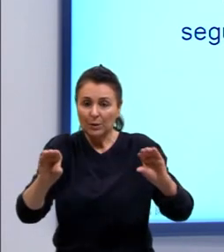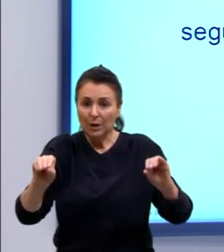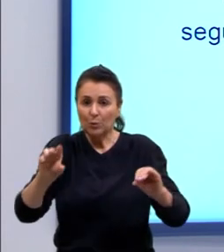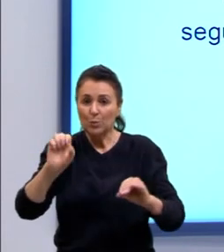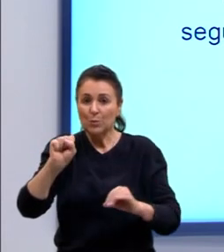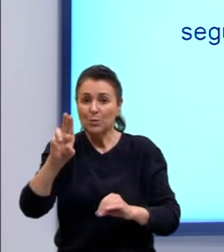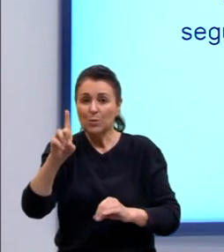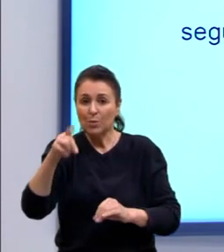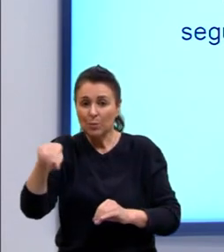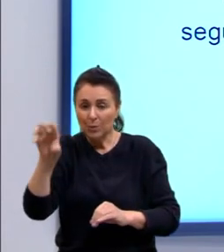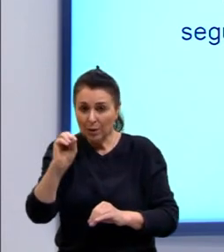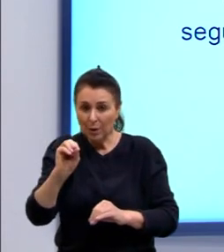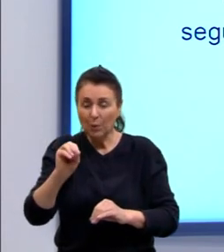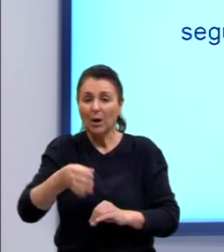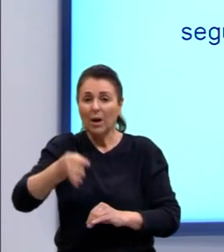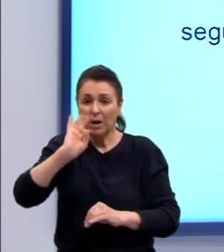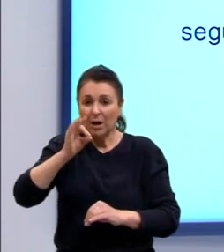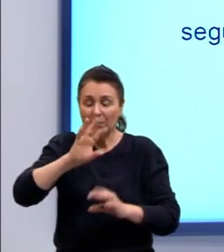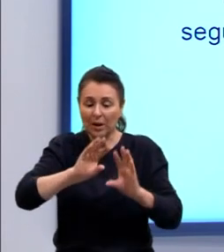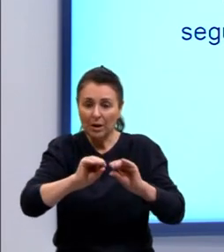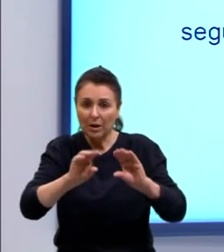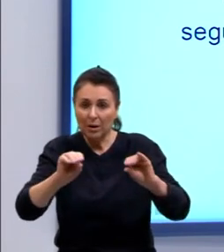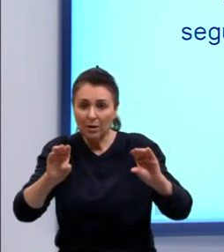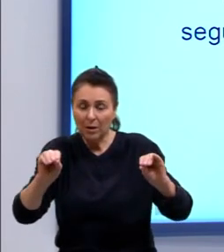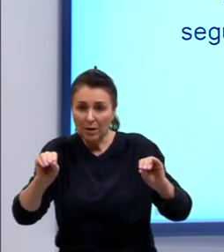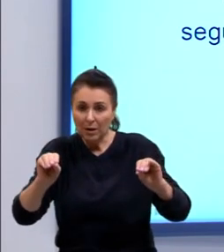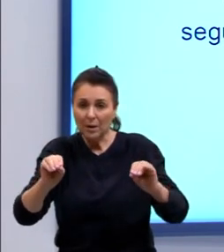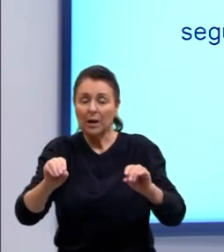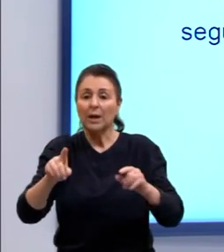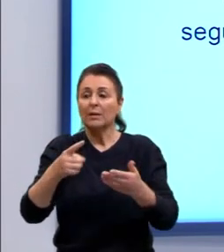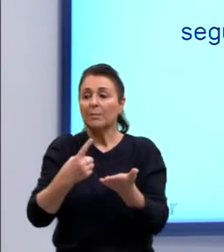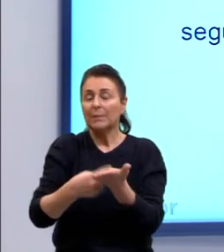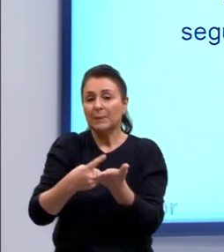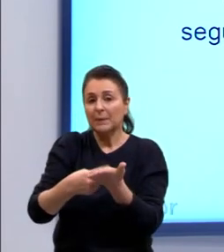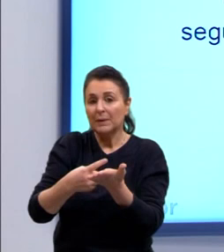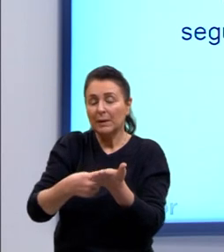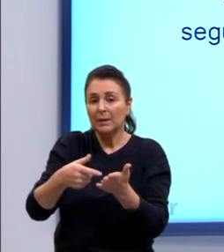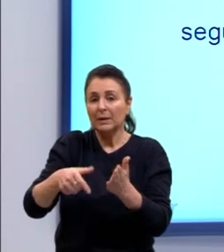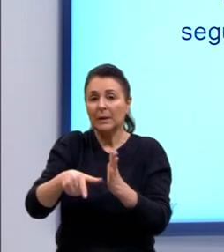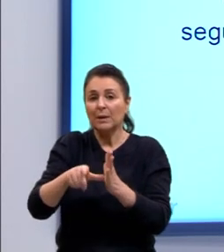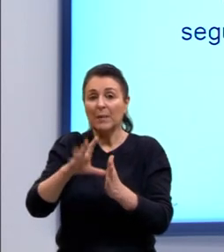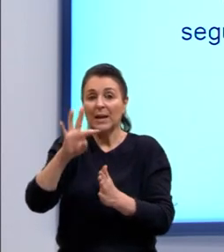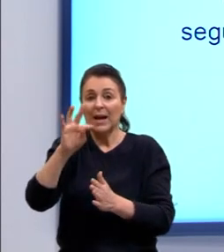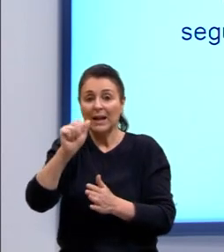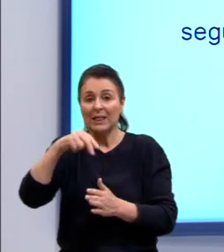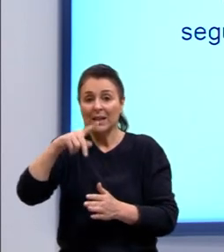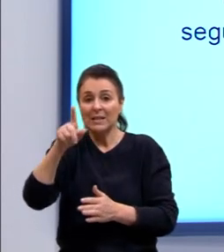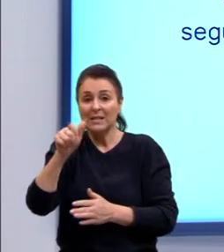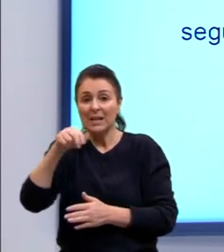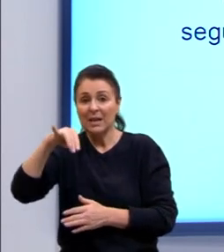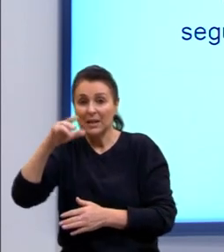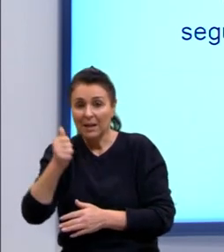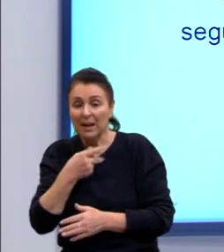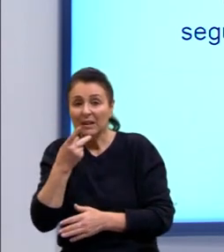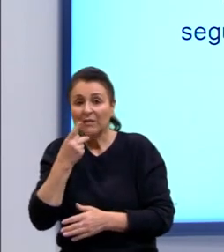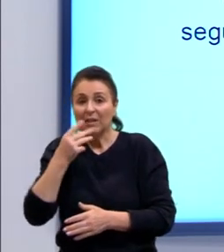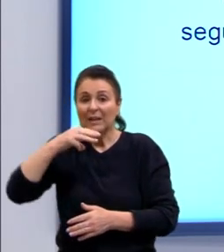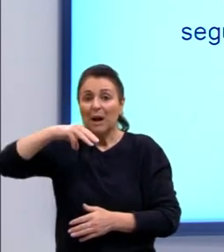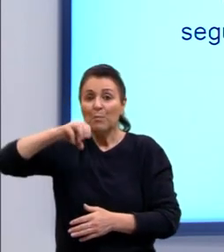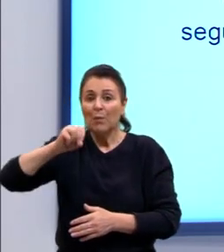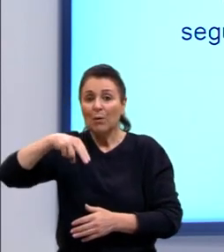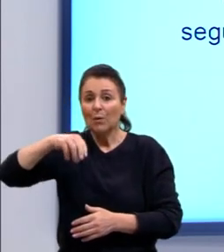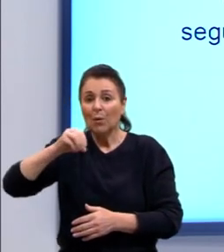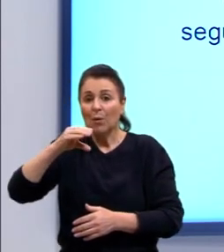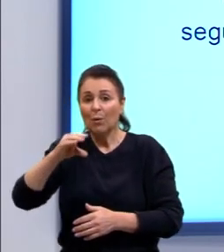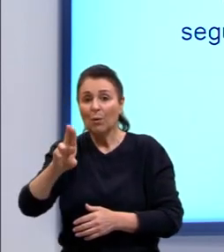café e algodão em Uganda, café e sisal na Tanzânia, etc. Ele está falando da monocultura, então, que foi imposta